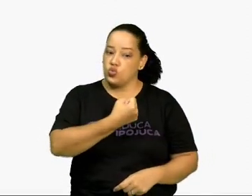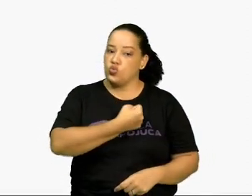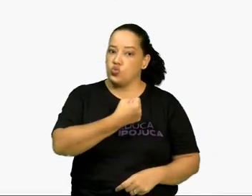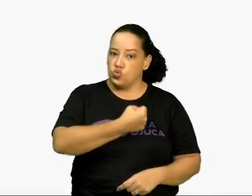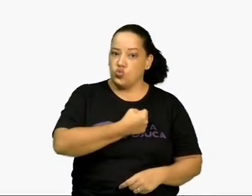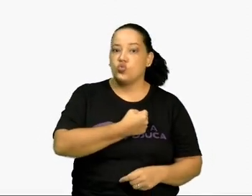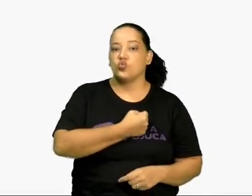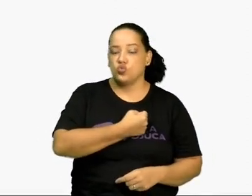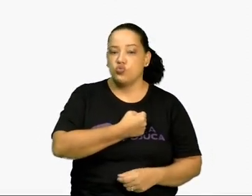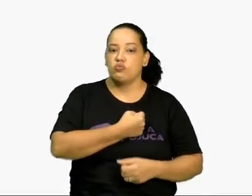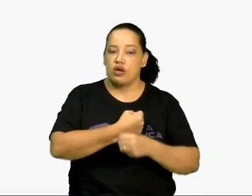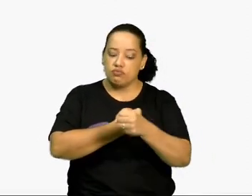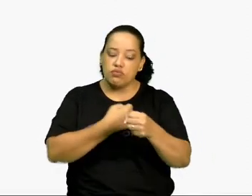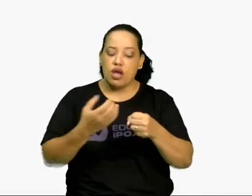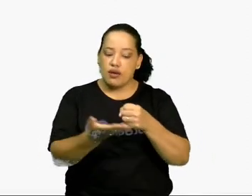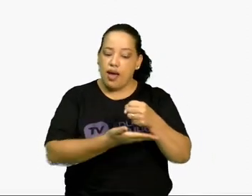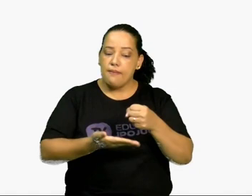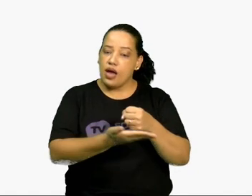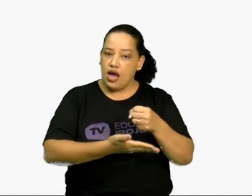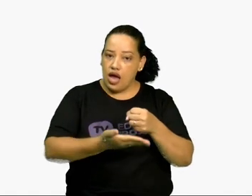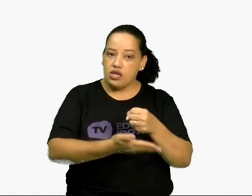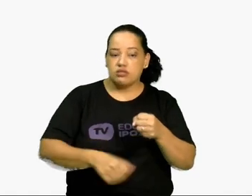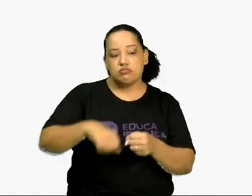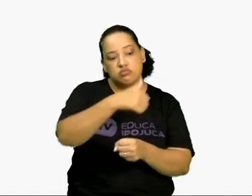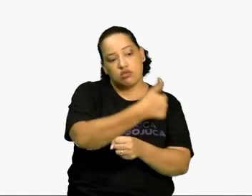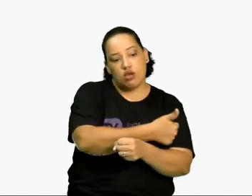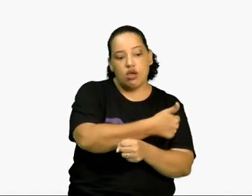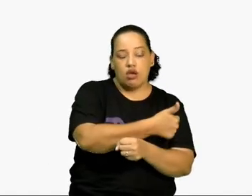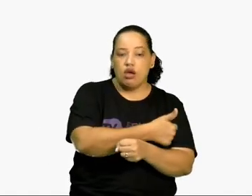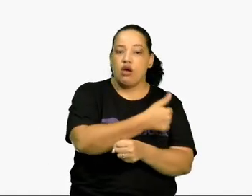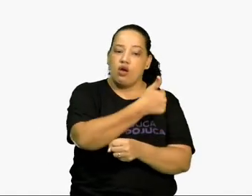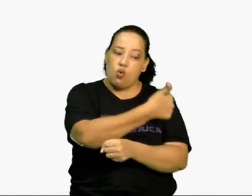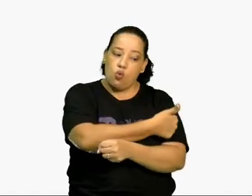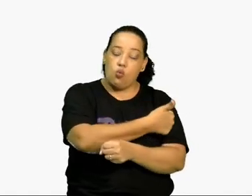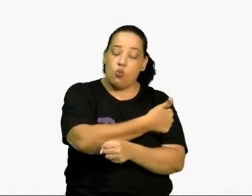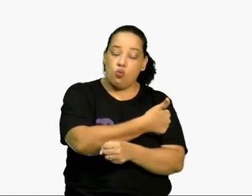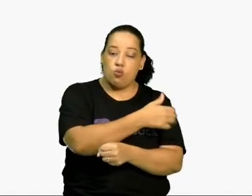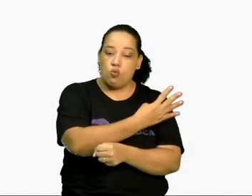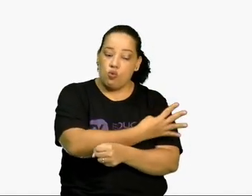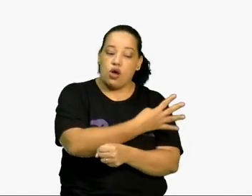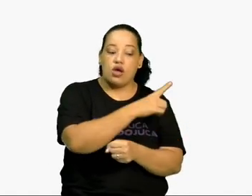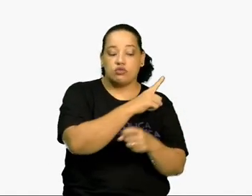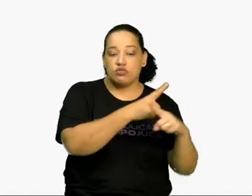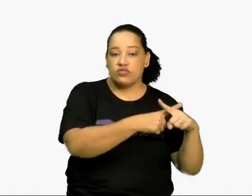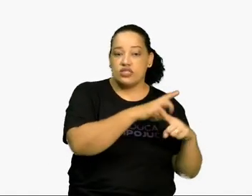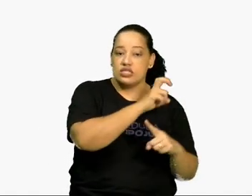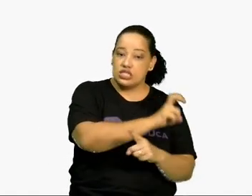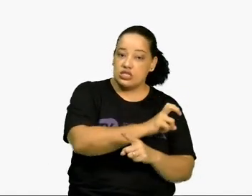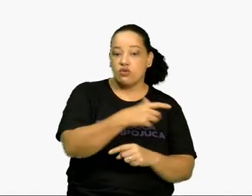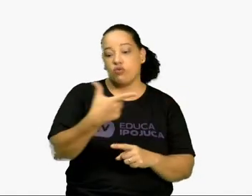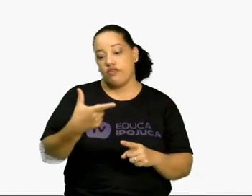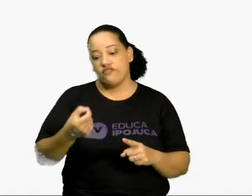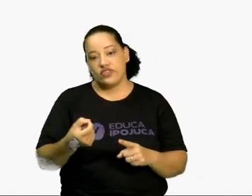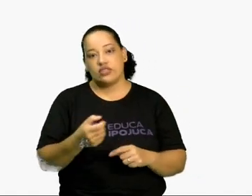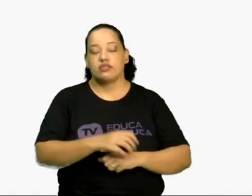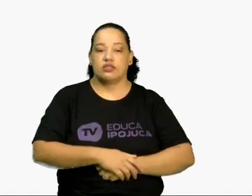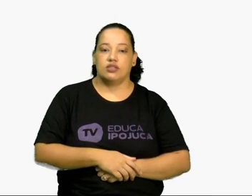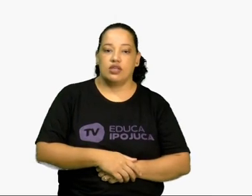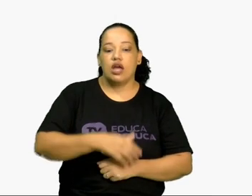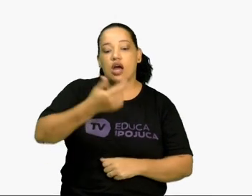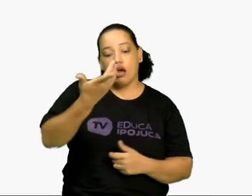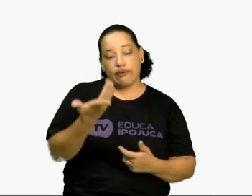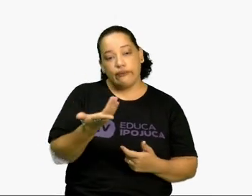das bases. 4 vezes 5, 20. E as bases 10, na multiplicação, repete a